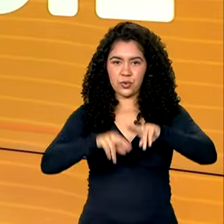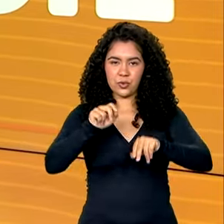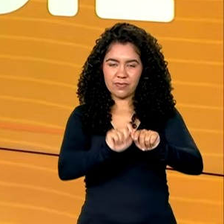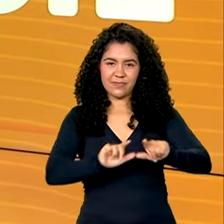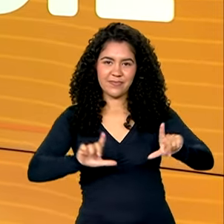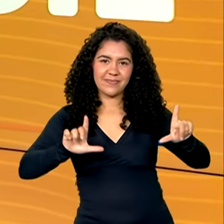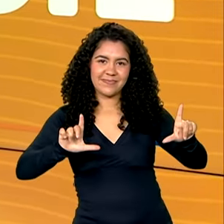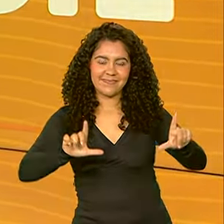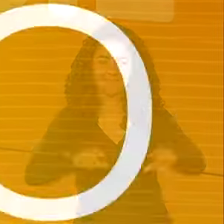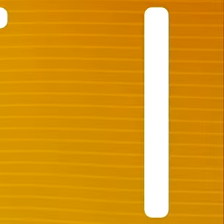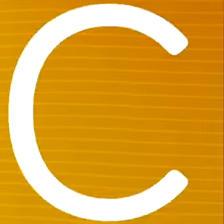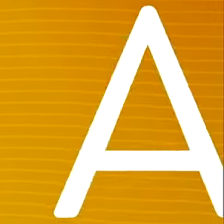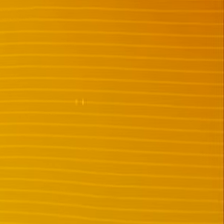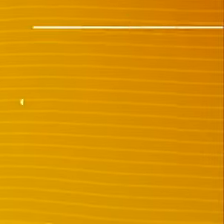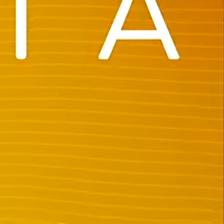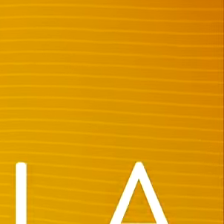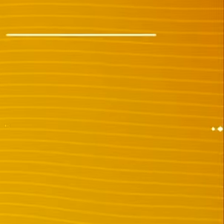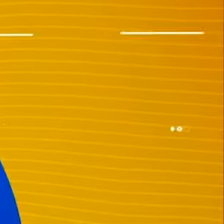agora.